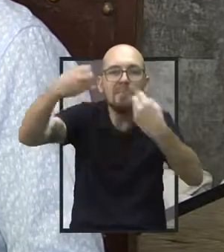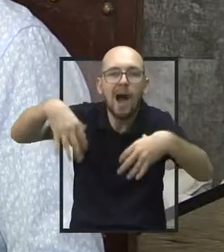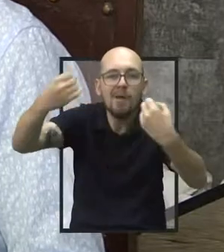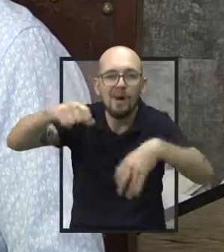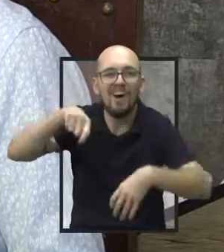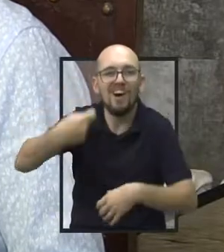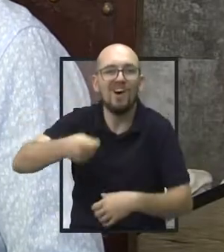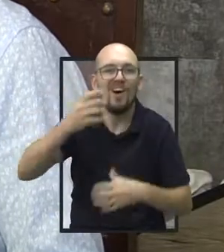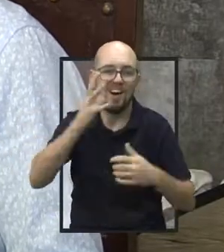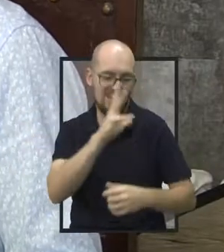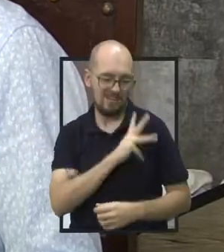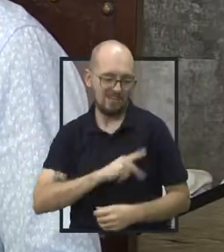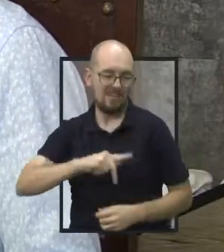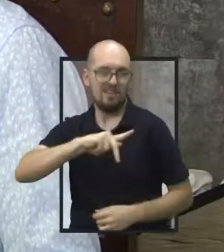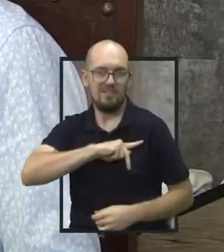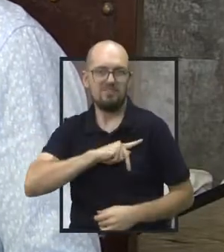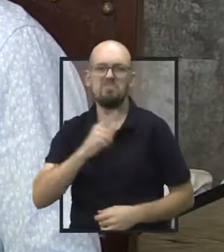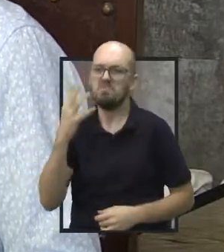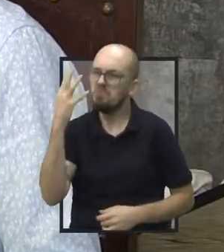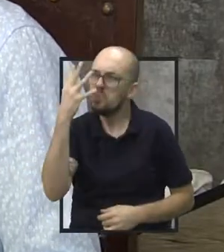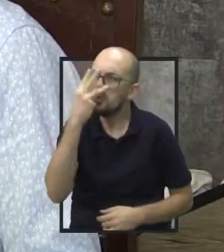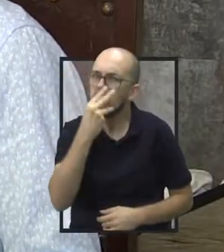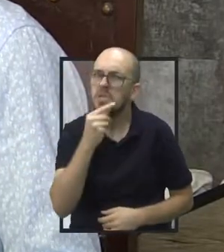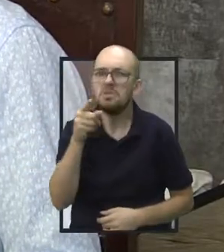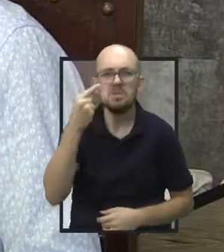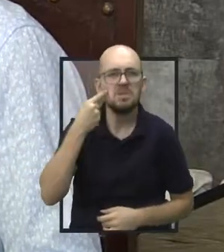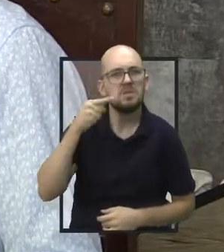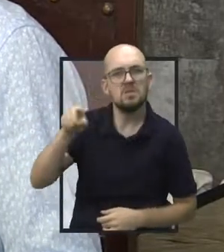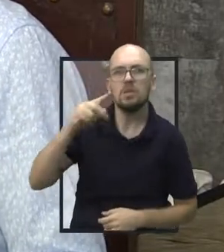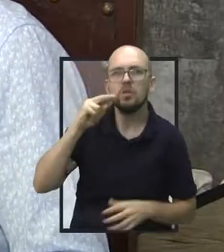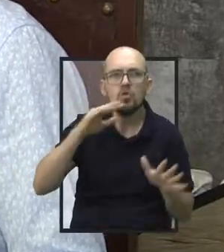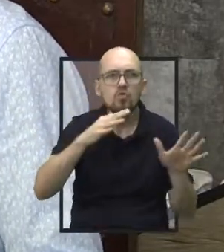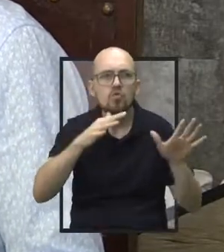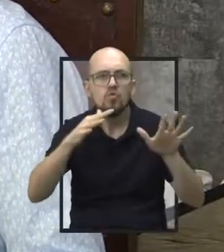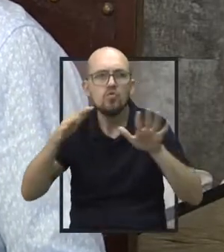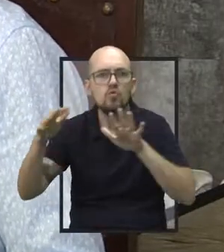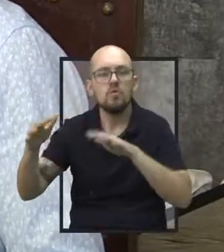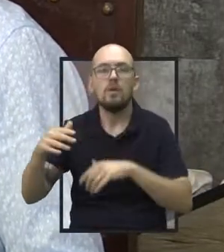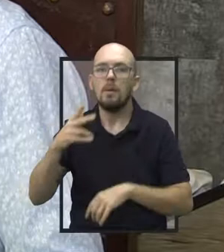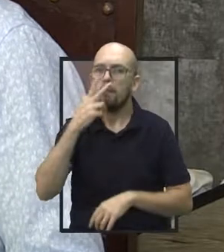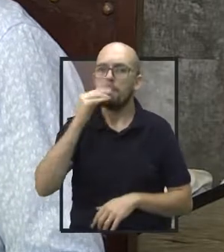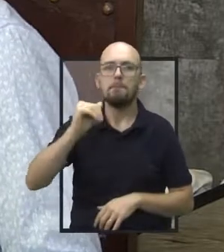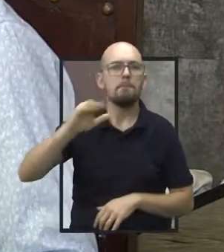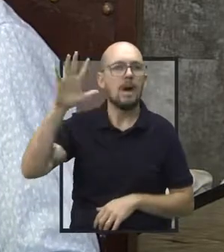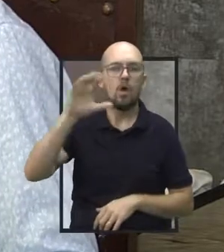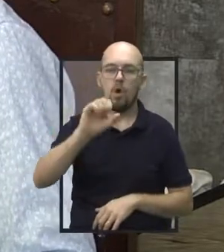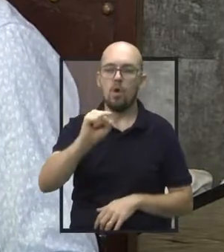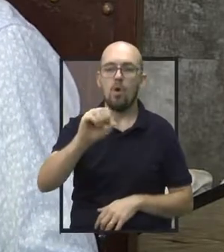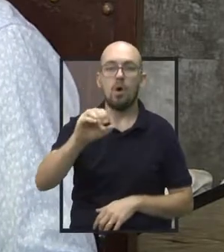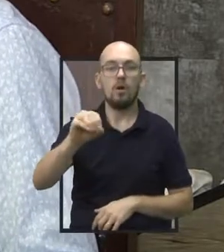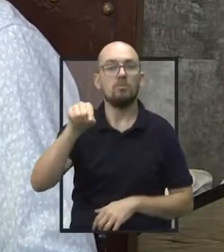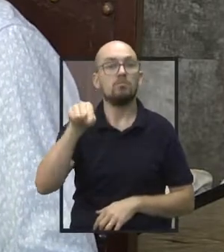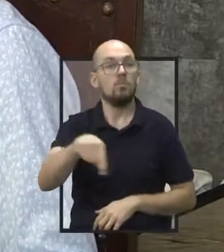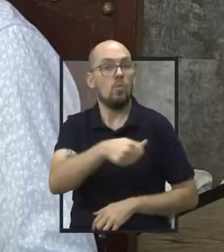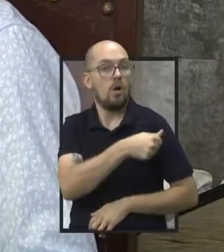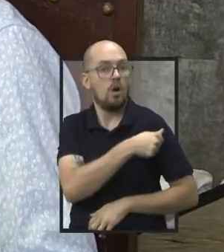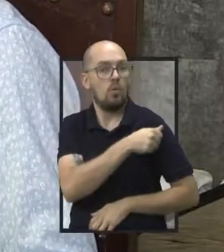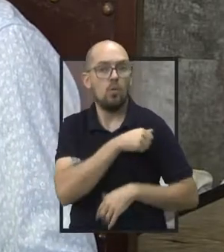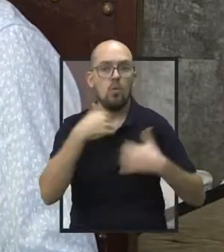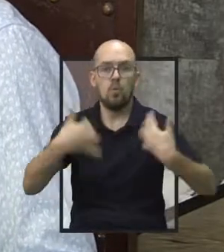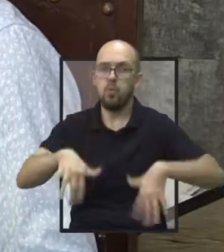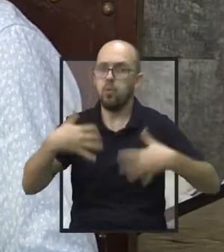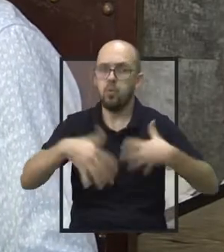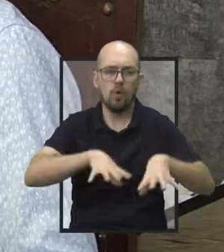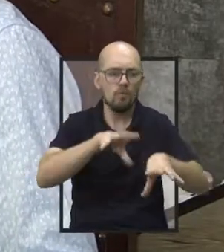Foi uma solenidade bem bonita, o senhor esteve lá, acompanhou tudo isso. São mais de 80 mil alunos formados